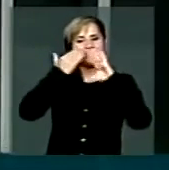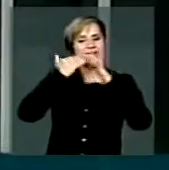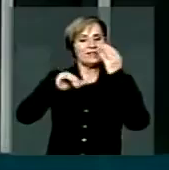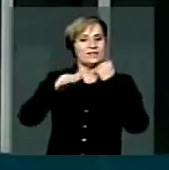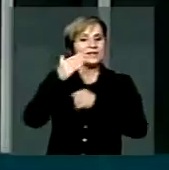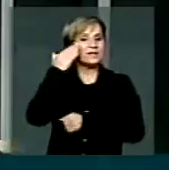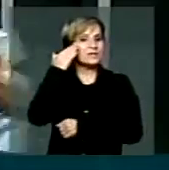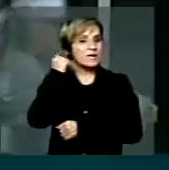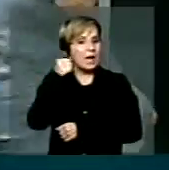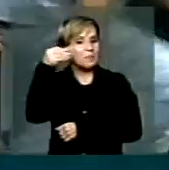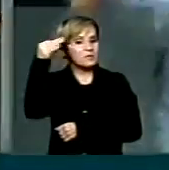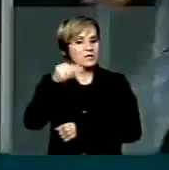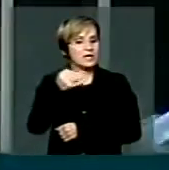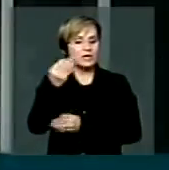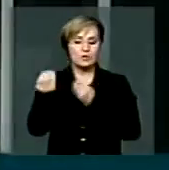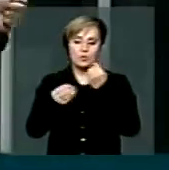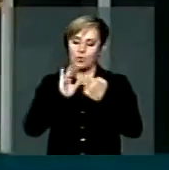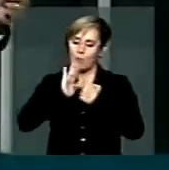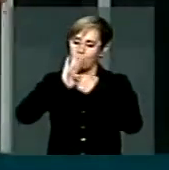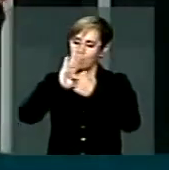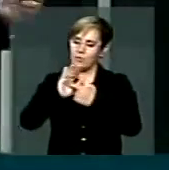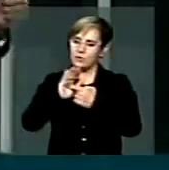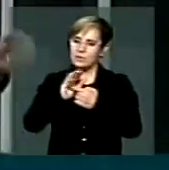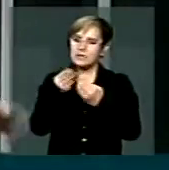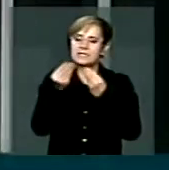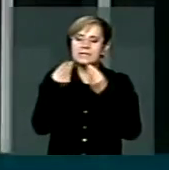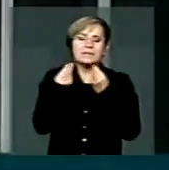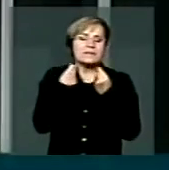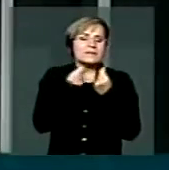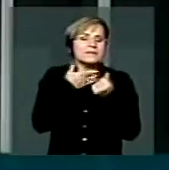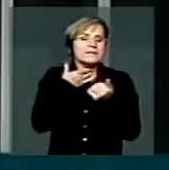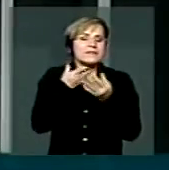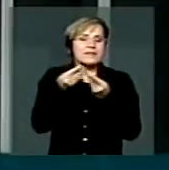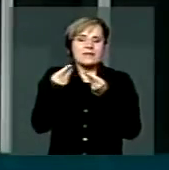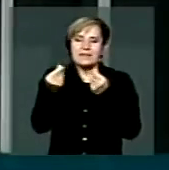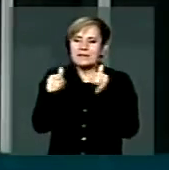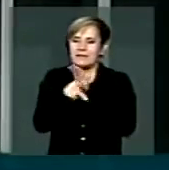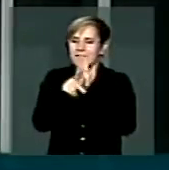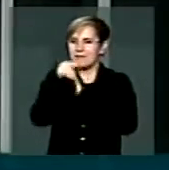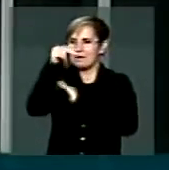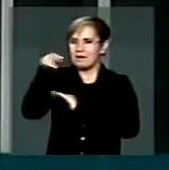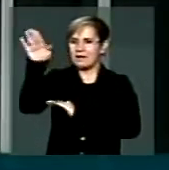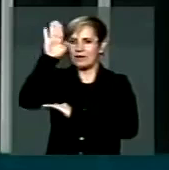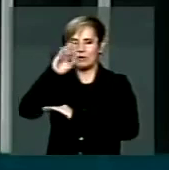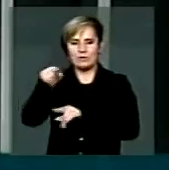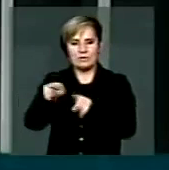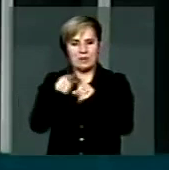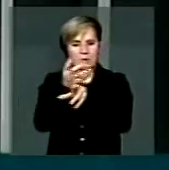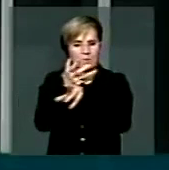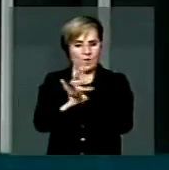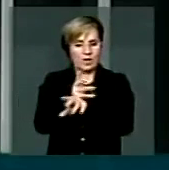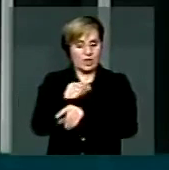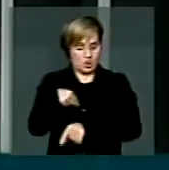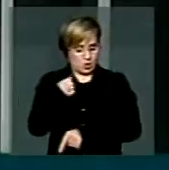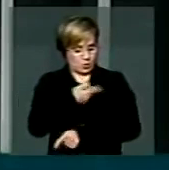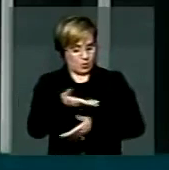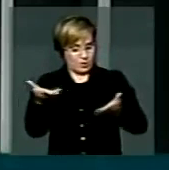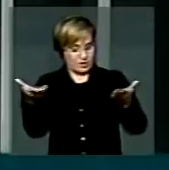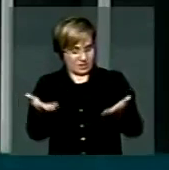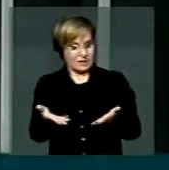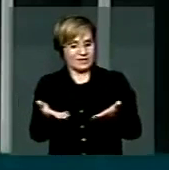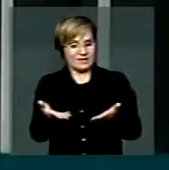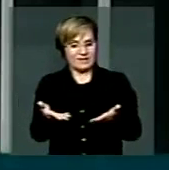a sede do Nordeste, assim como nós estamos aqui